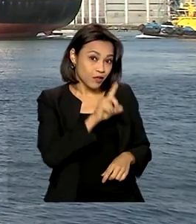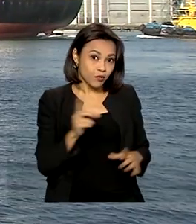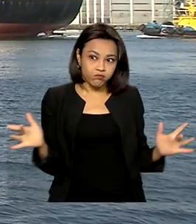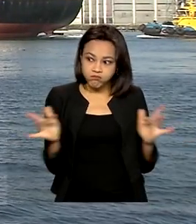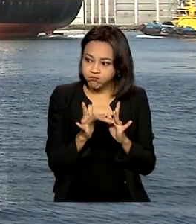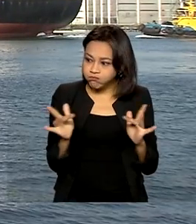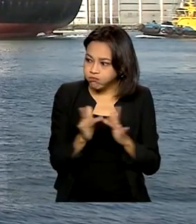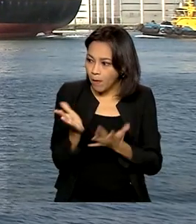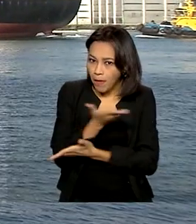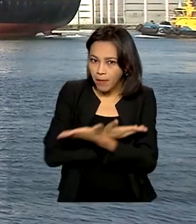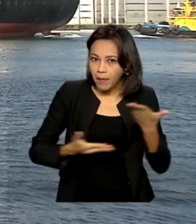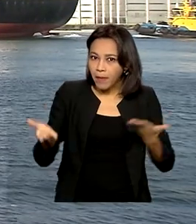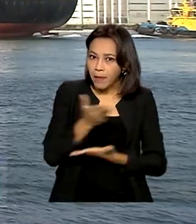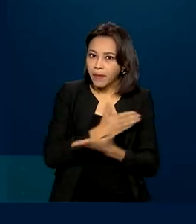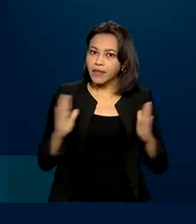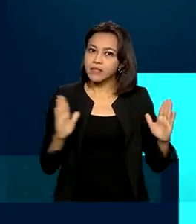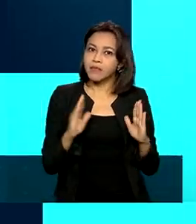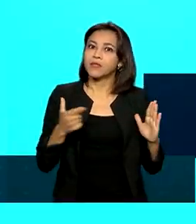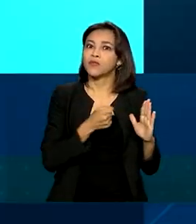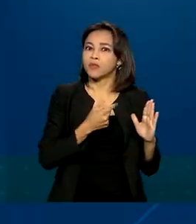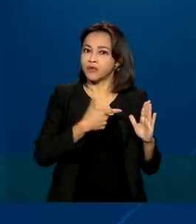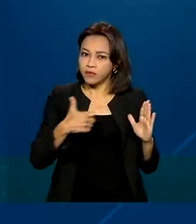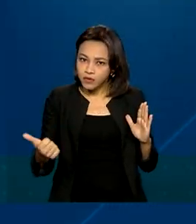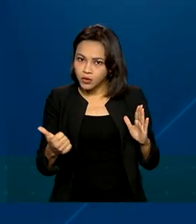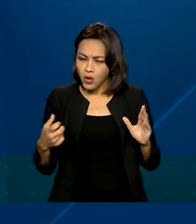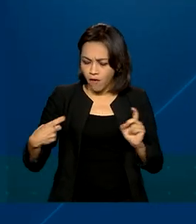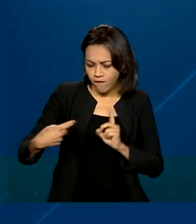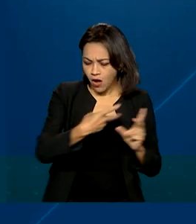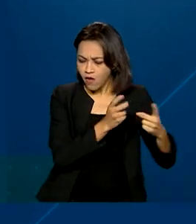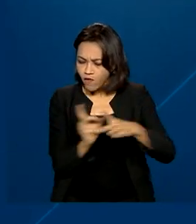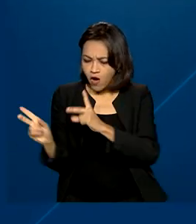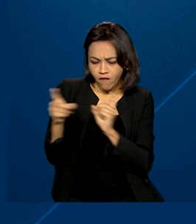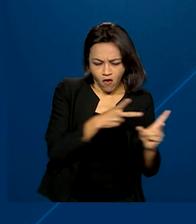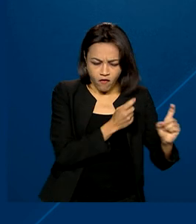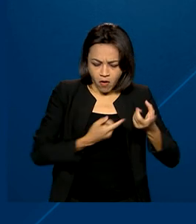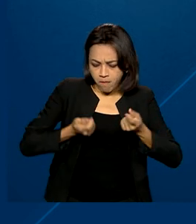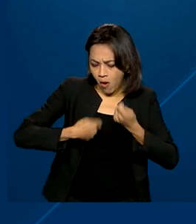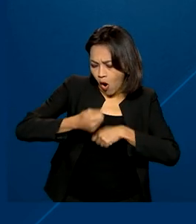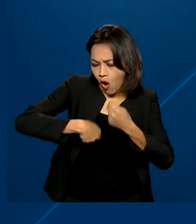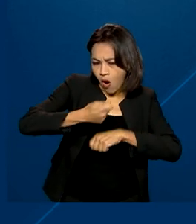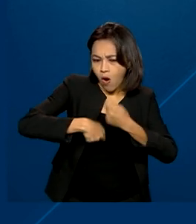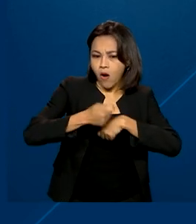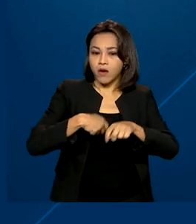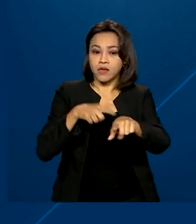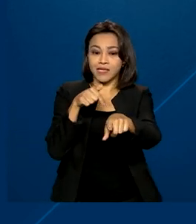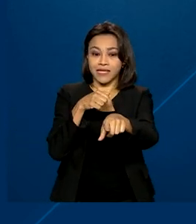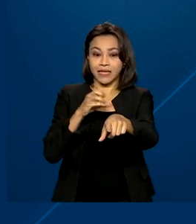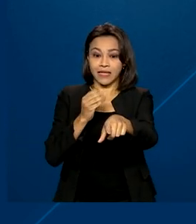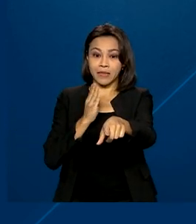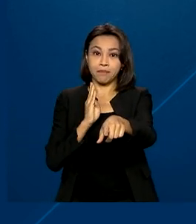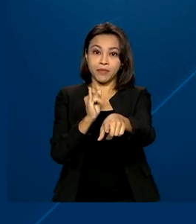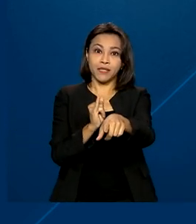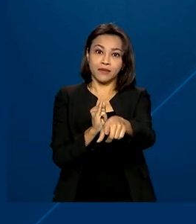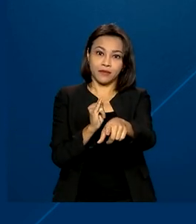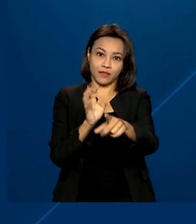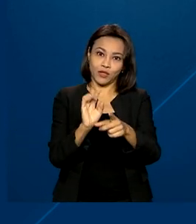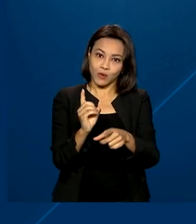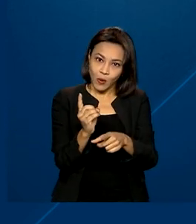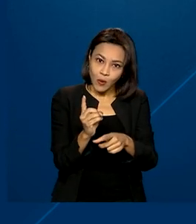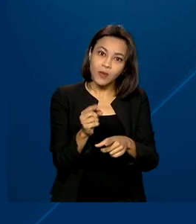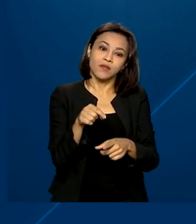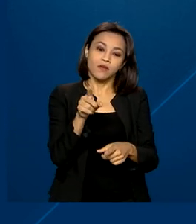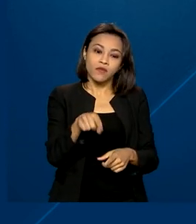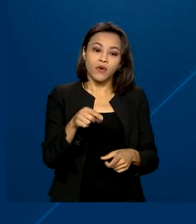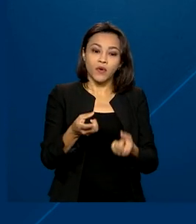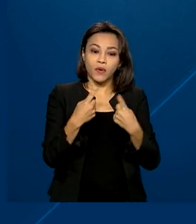negócios como em 2021. O comércio entre os dois países movimentou mais de 70 bilhões de dólares. Foram